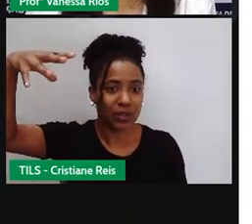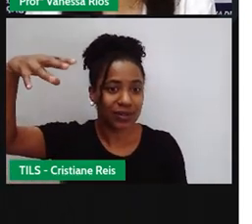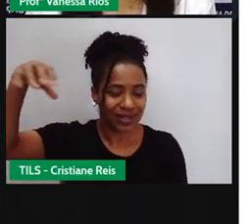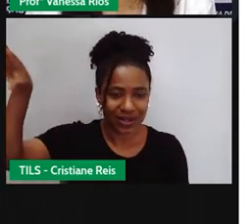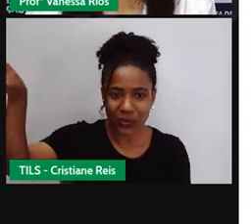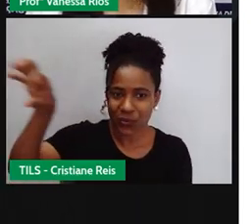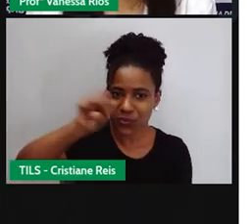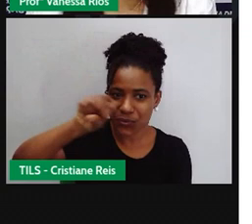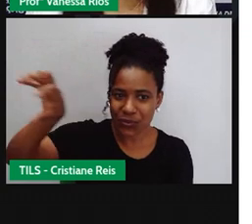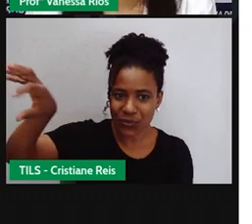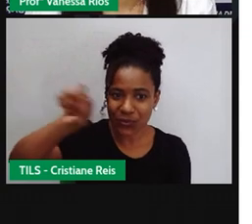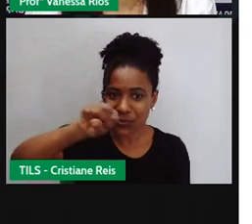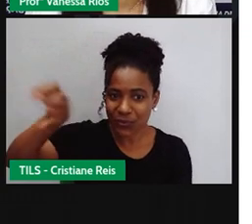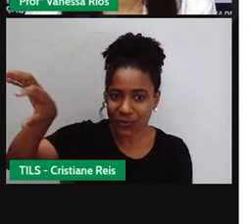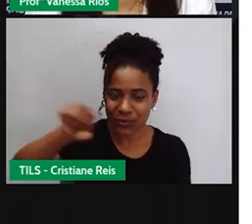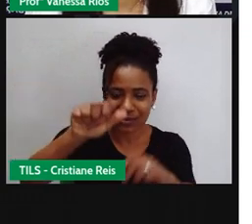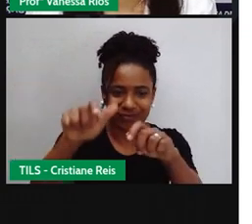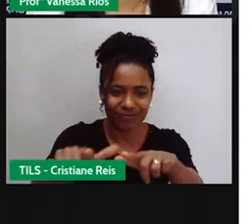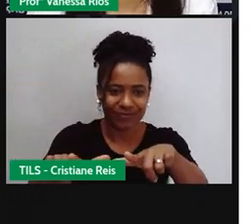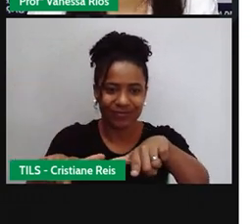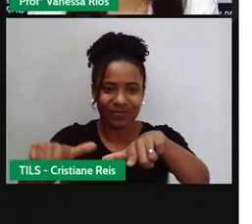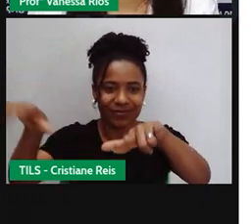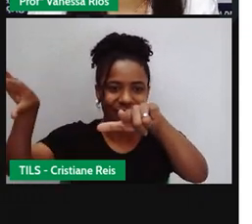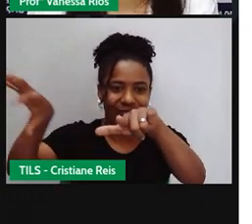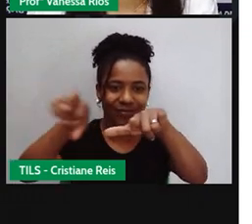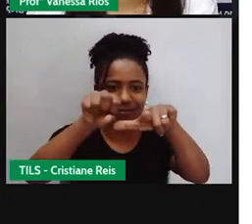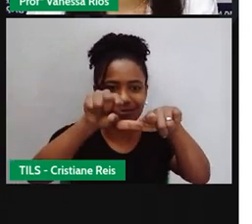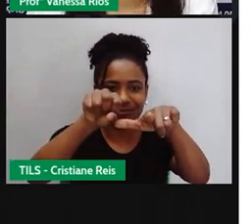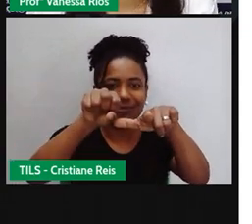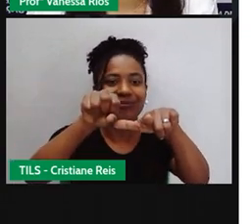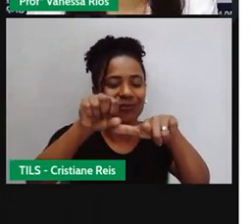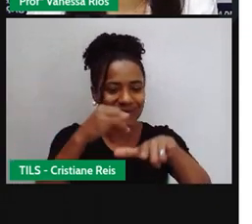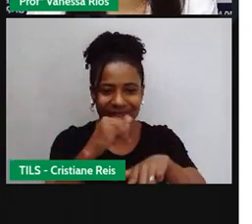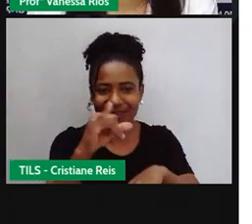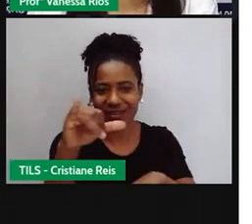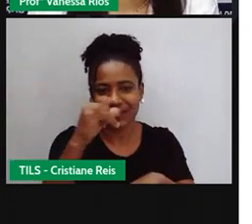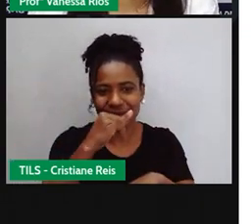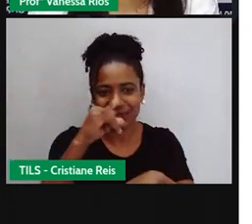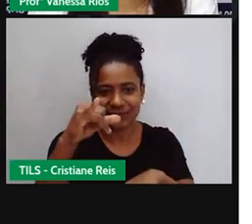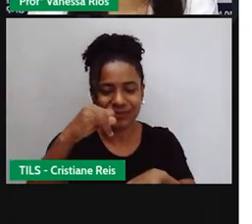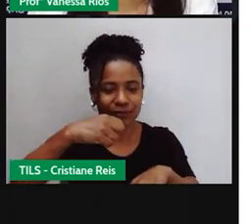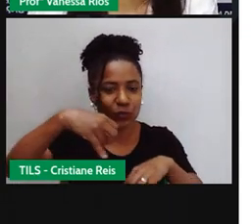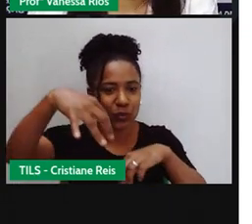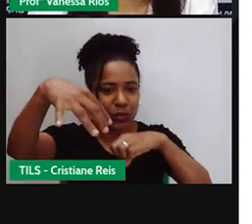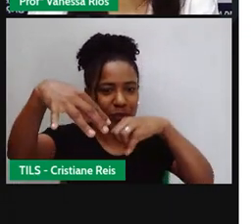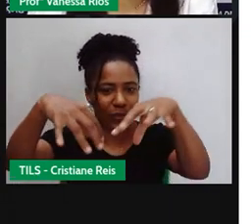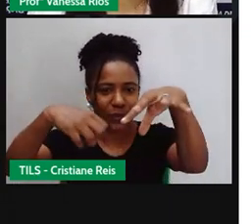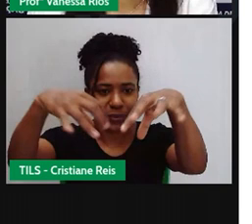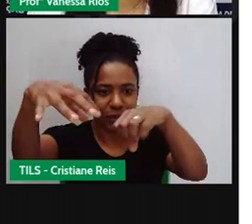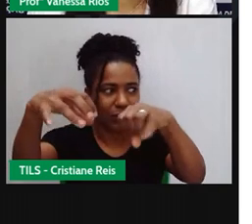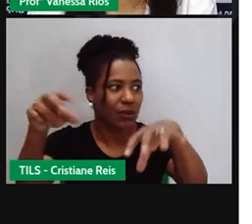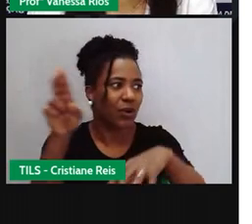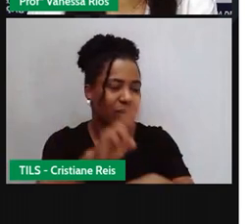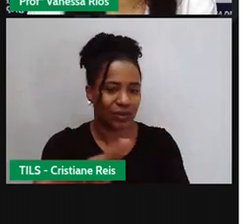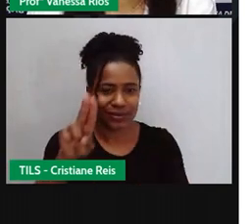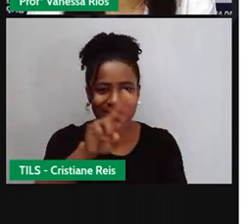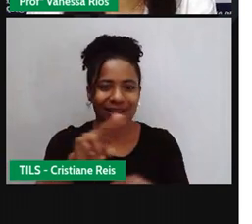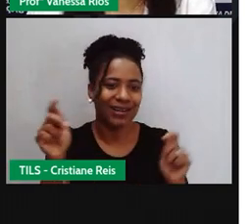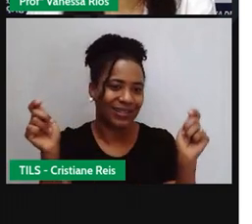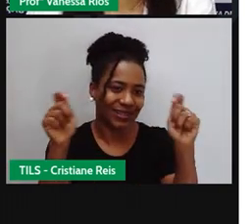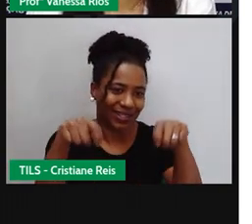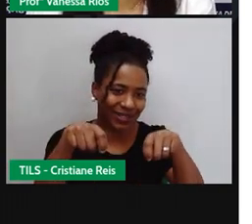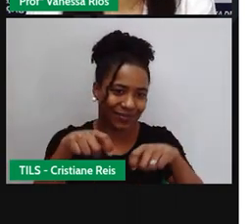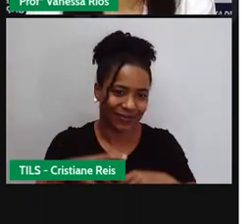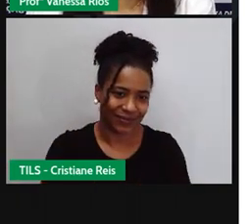energia é captada e também transformada aí em energias diferentes para o uso. Então, transformada em